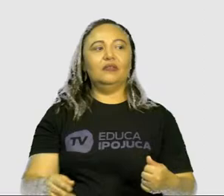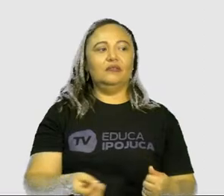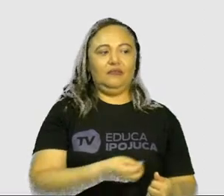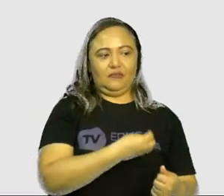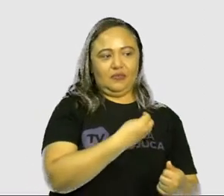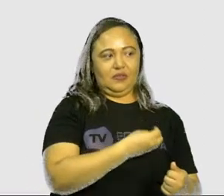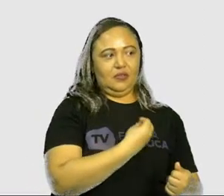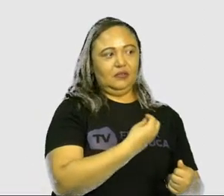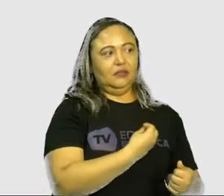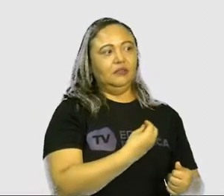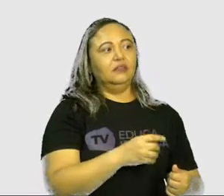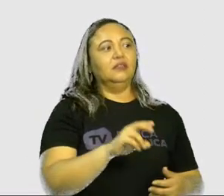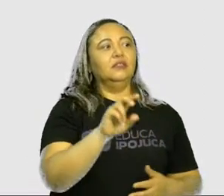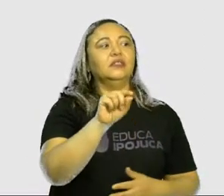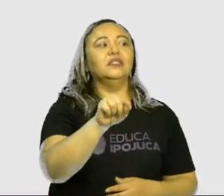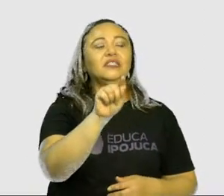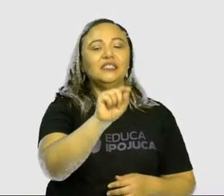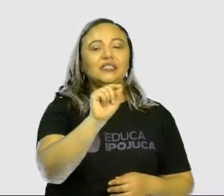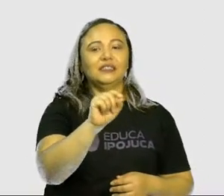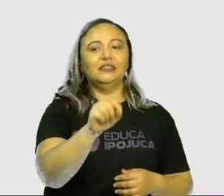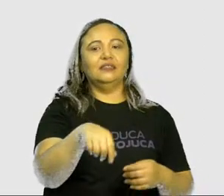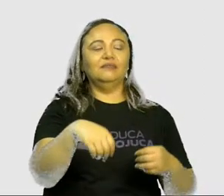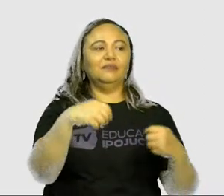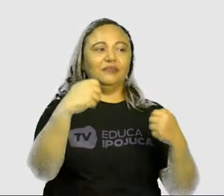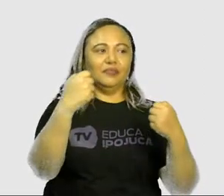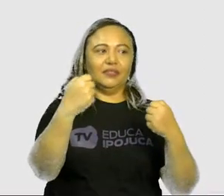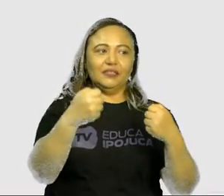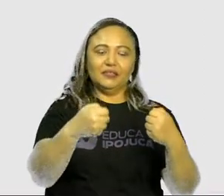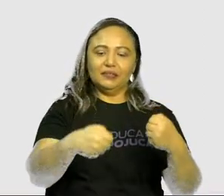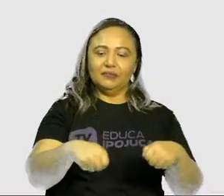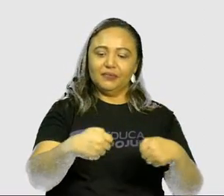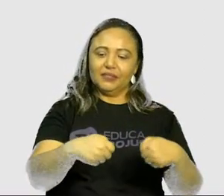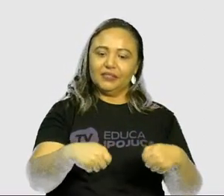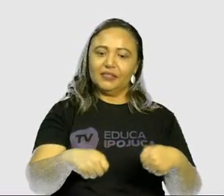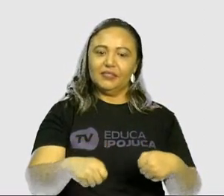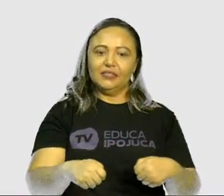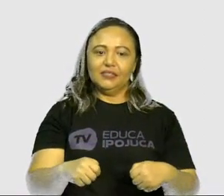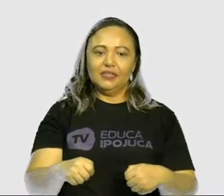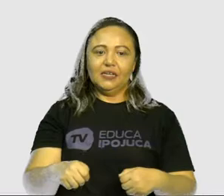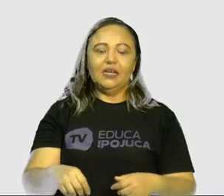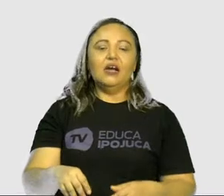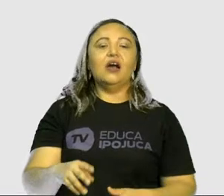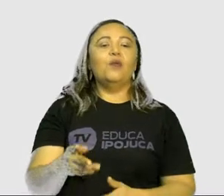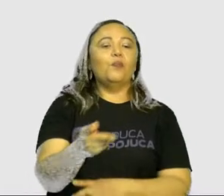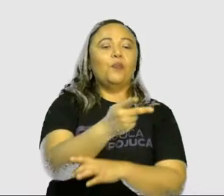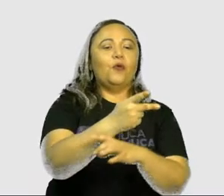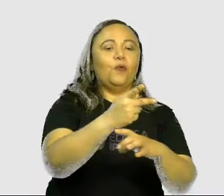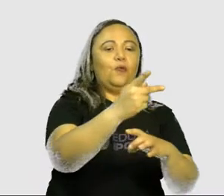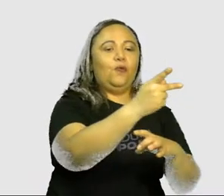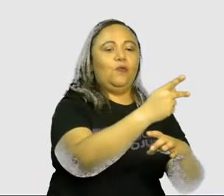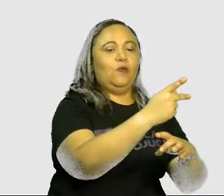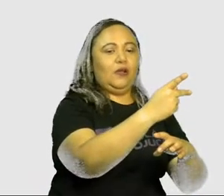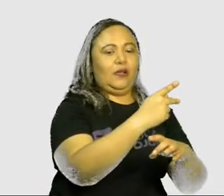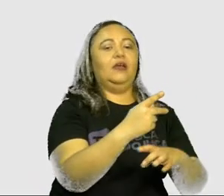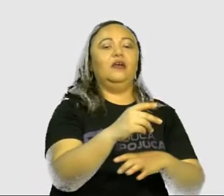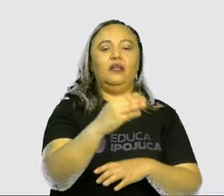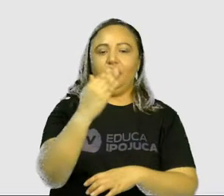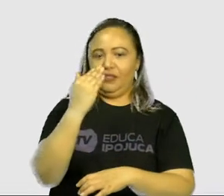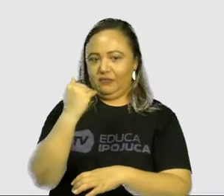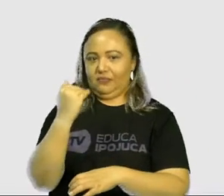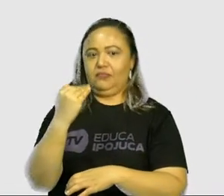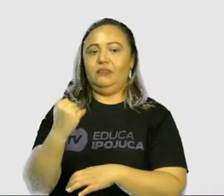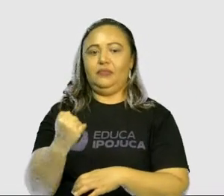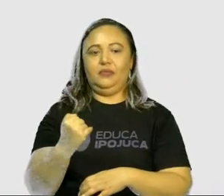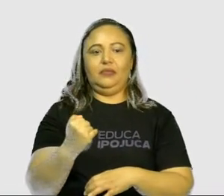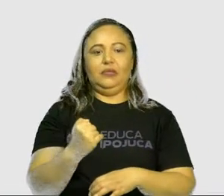seres heterotrófos, eles são seres que não são capazes de produzir o seu próprio